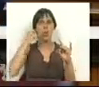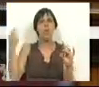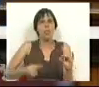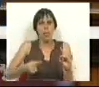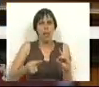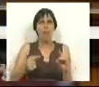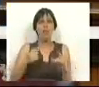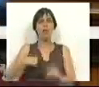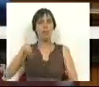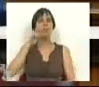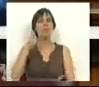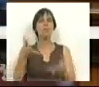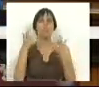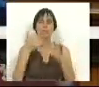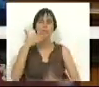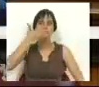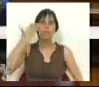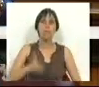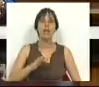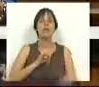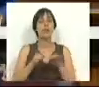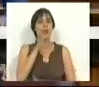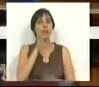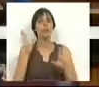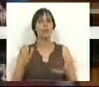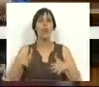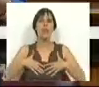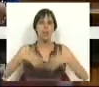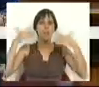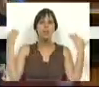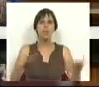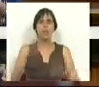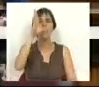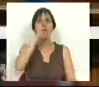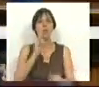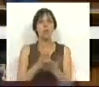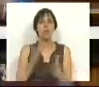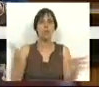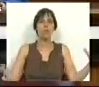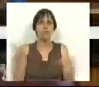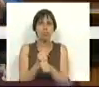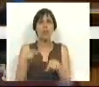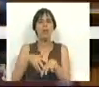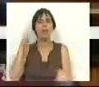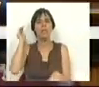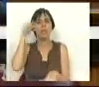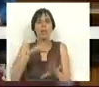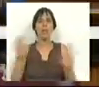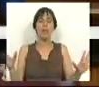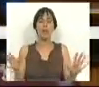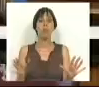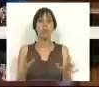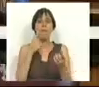e, portanto, nós defendemos, liminarmente, Sr. Deputado, a demissão do Governo e não só a dissolução da Assembleia da